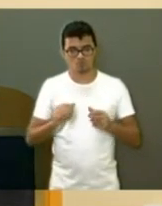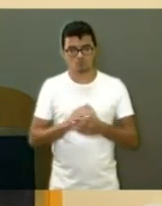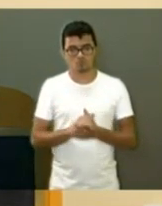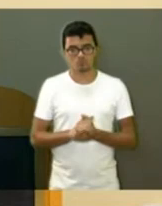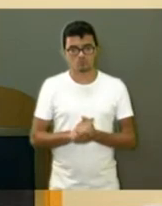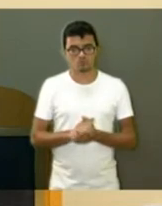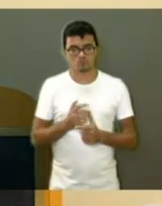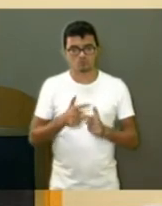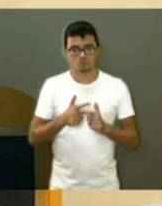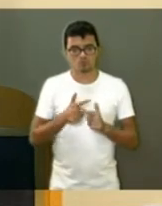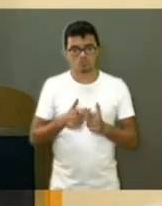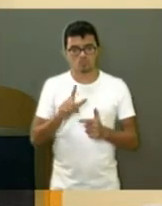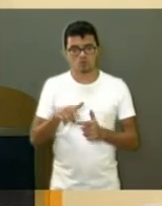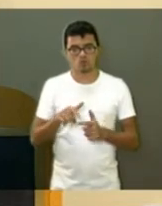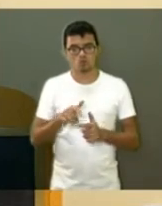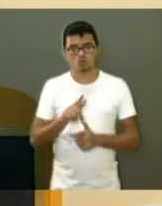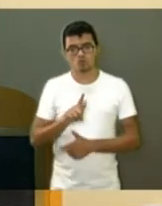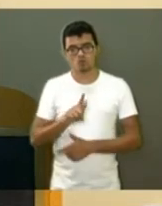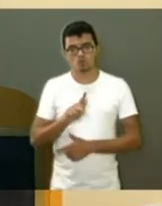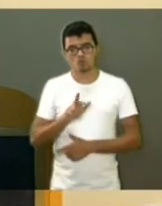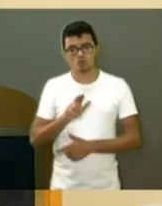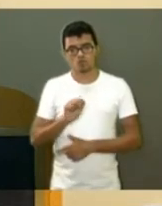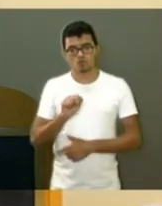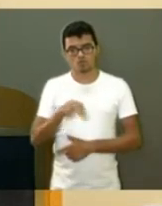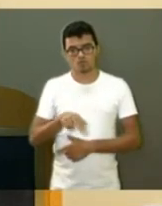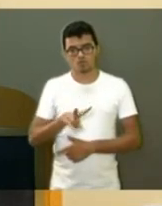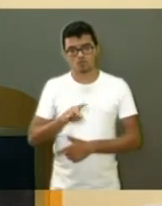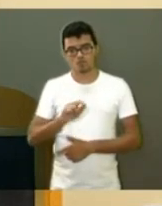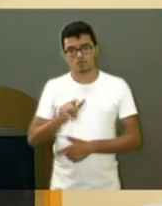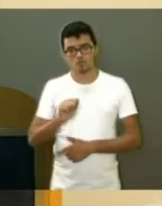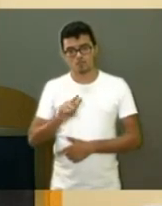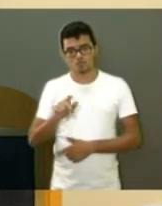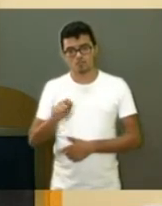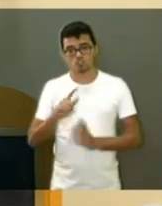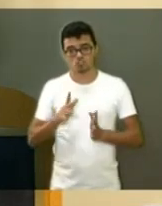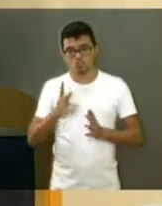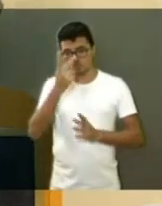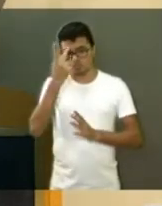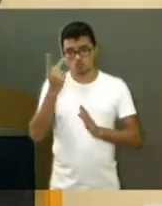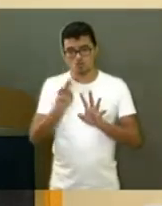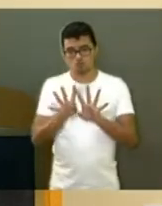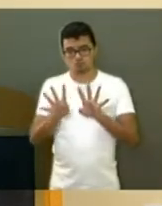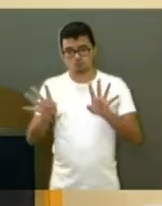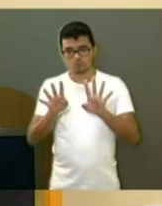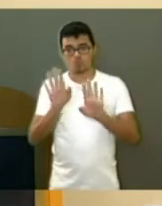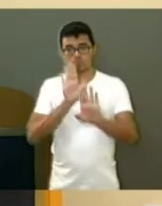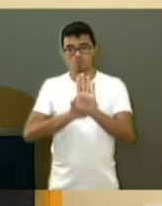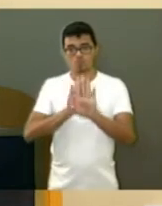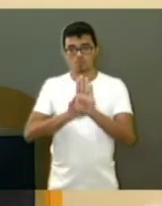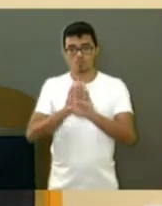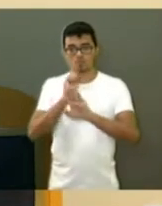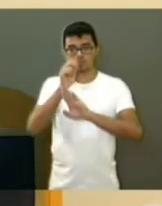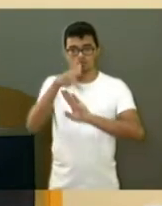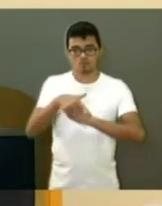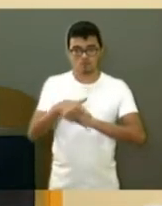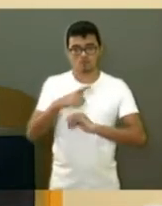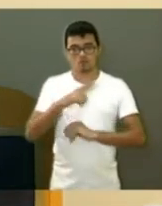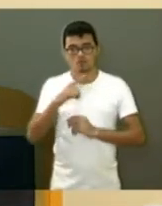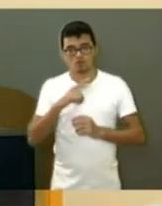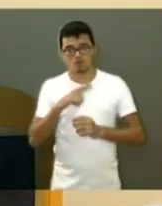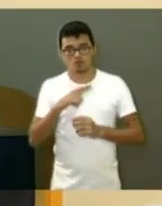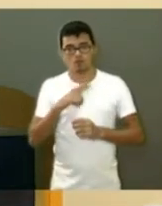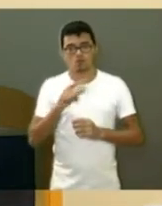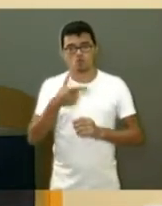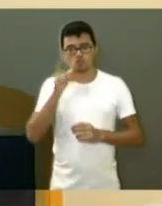vilagem já foi assaltado por detrás. O muro é enorme e a mata. Outro dia, teve